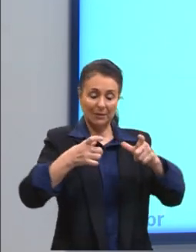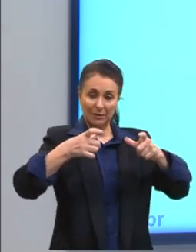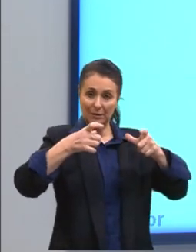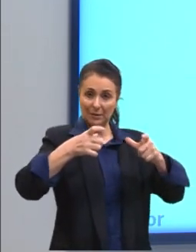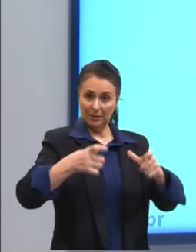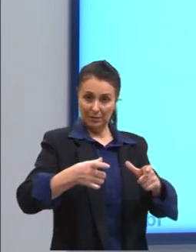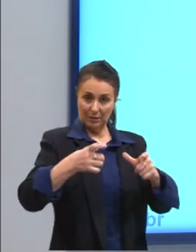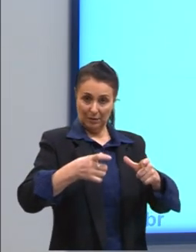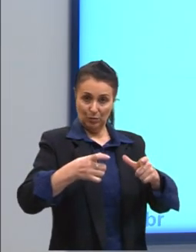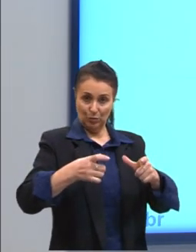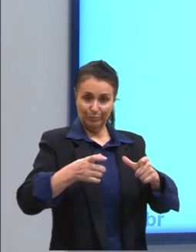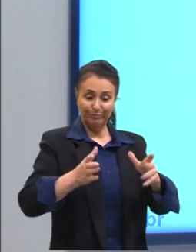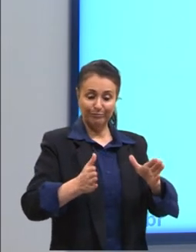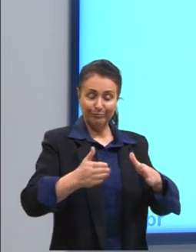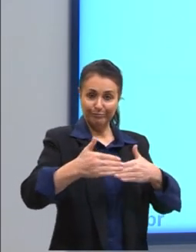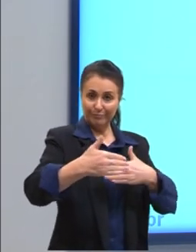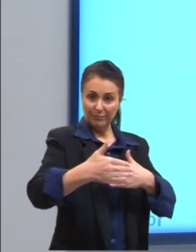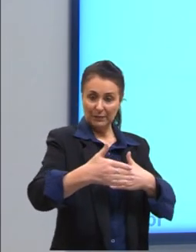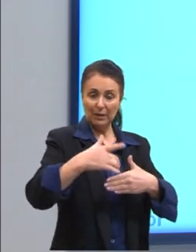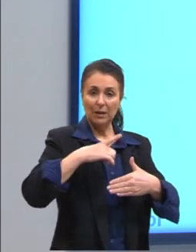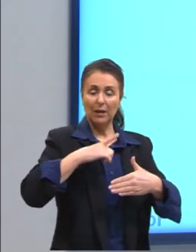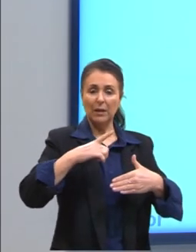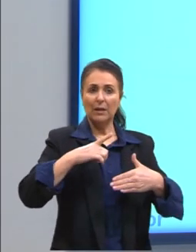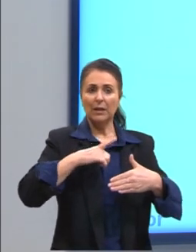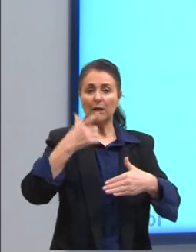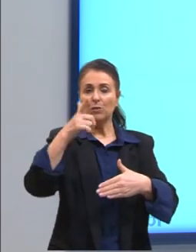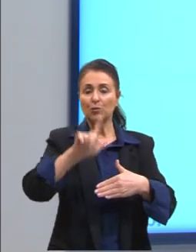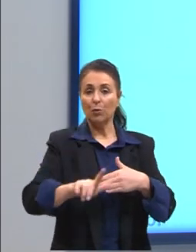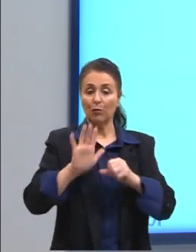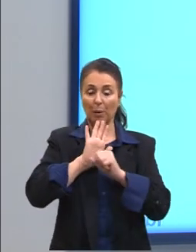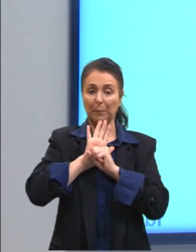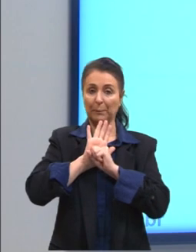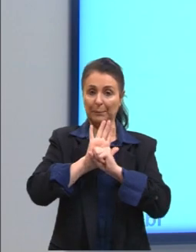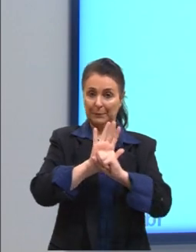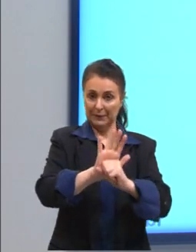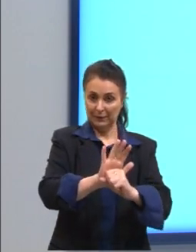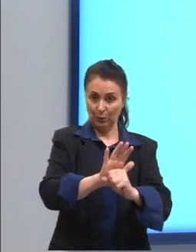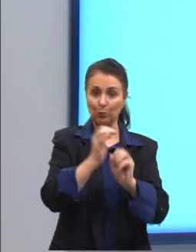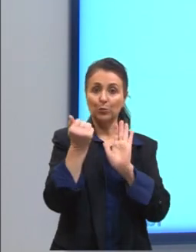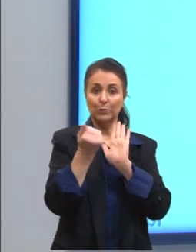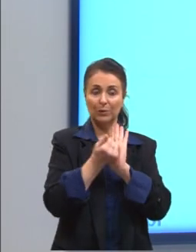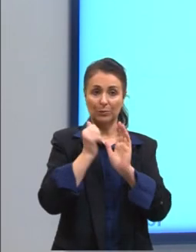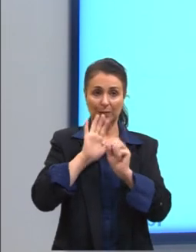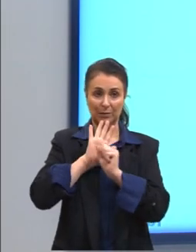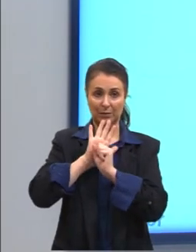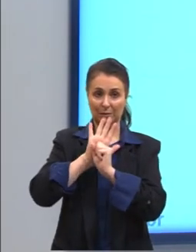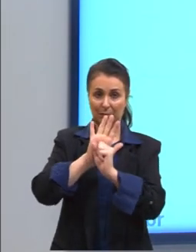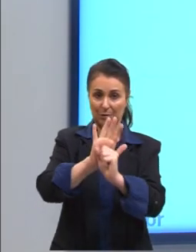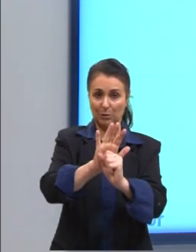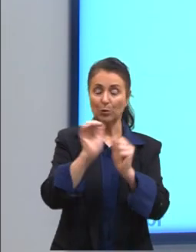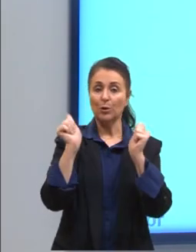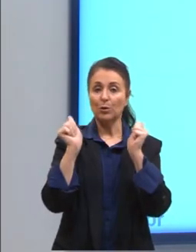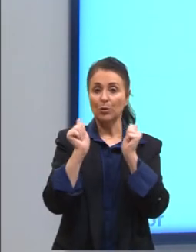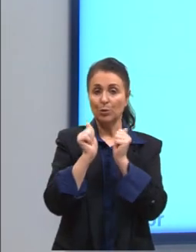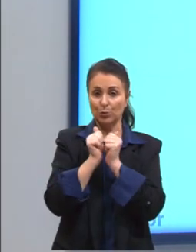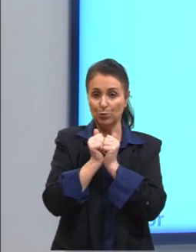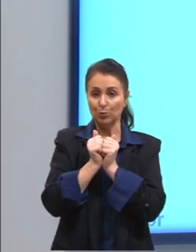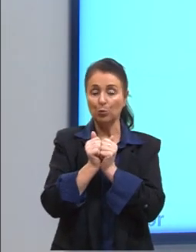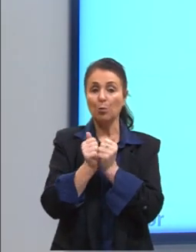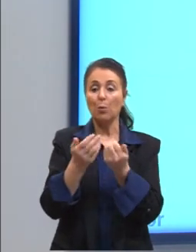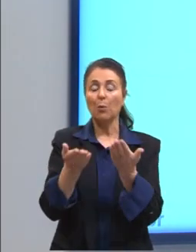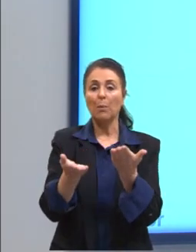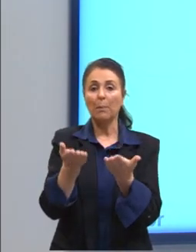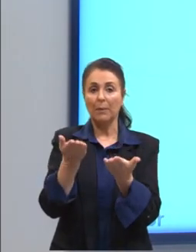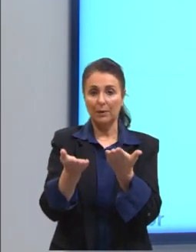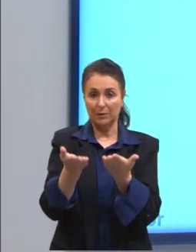recipiente. A gente tem de novo aqui a pressão. Isso simboliza uma pressão. Juntamente com esse peso aqui